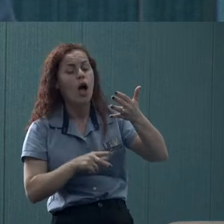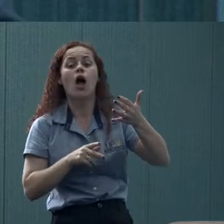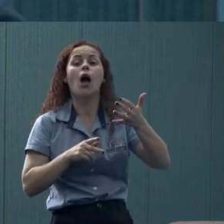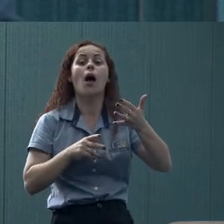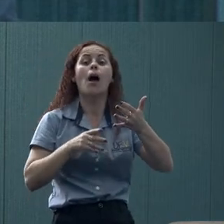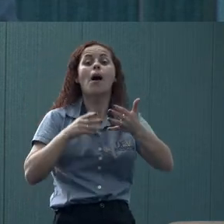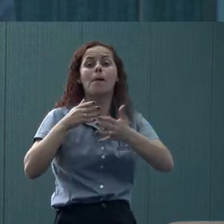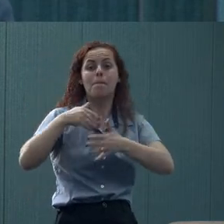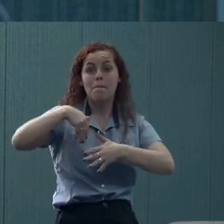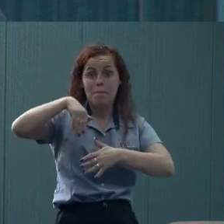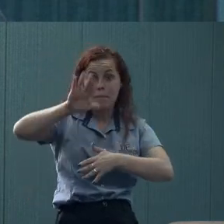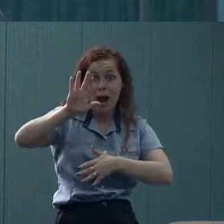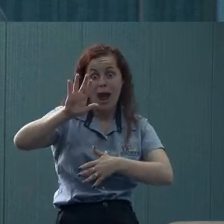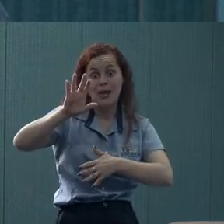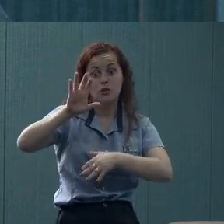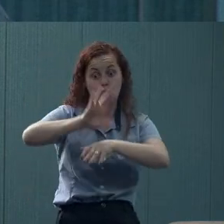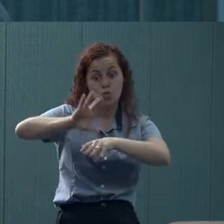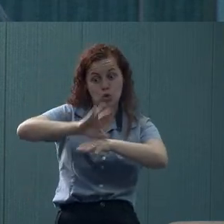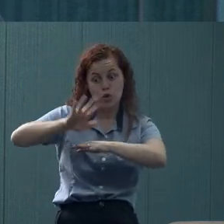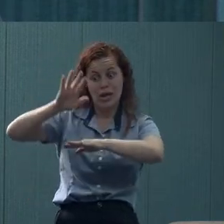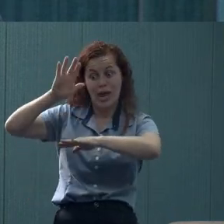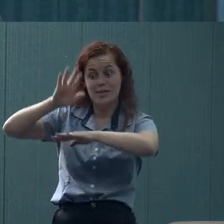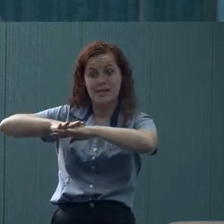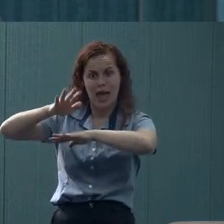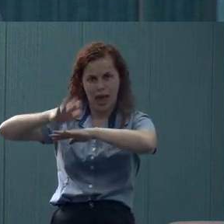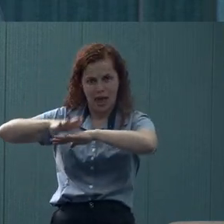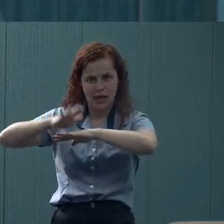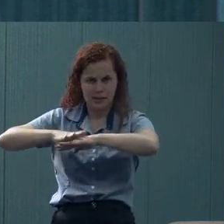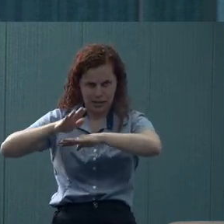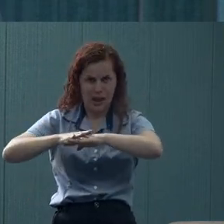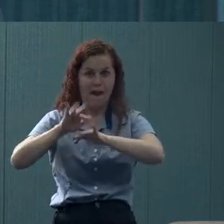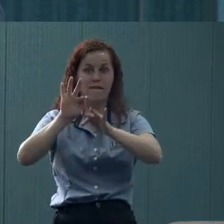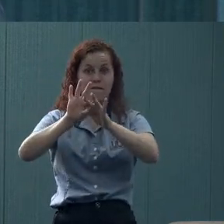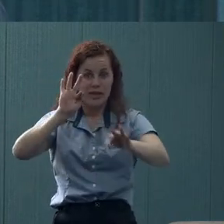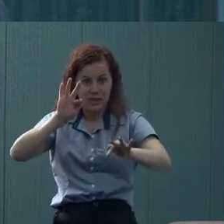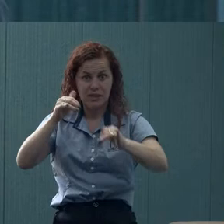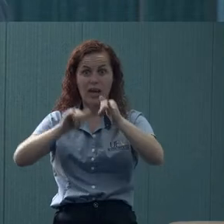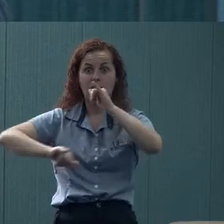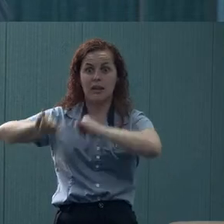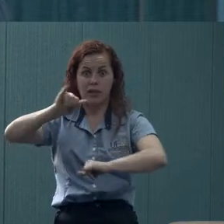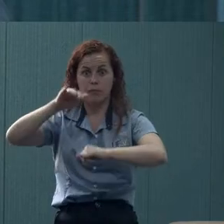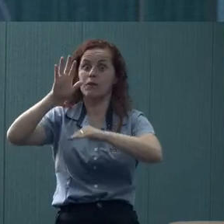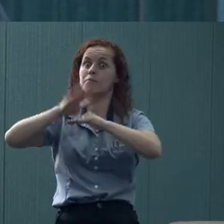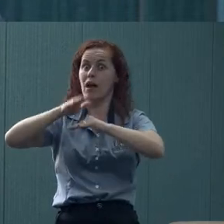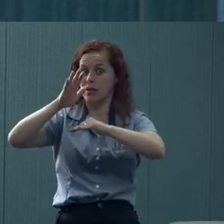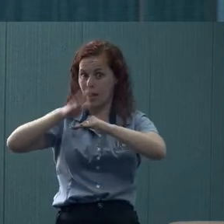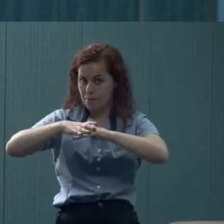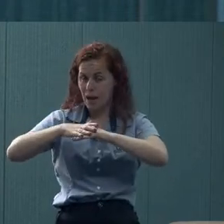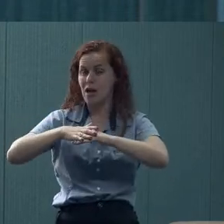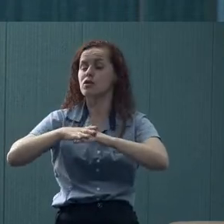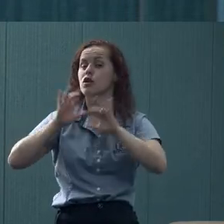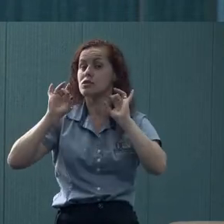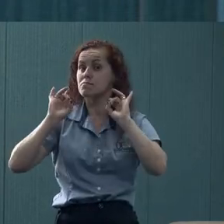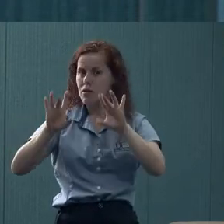estudantes dos cursos de exatas, especialmente física, química e matemática. E